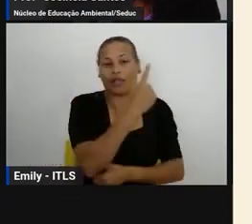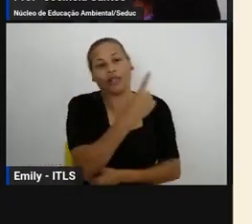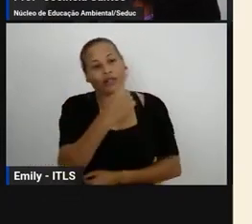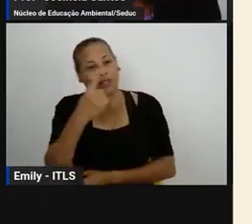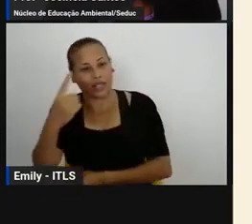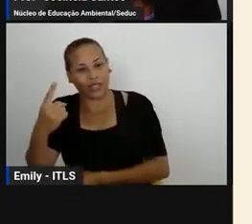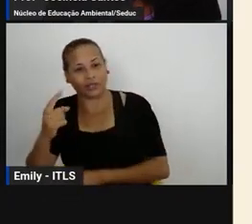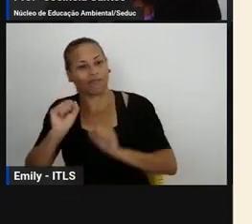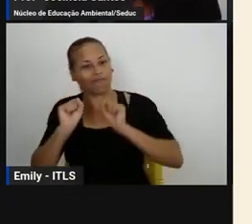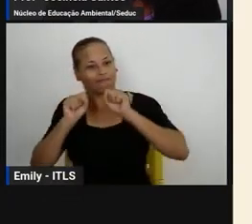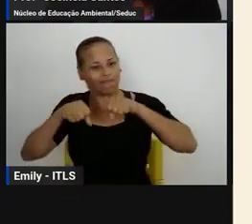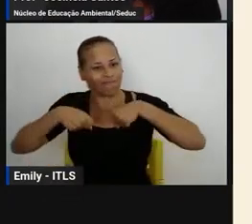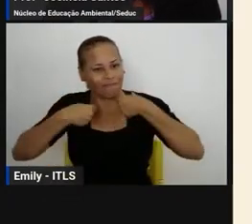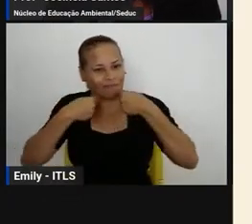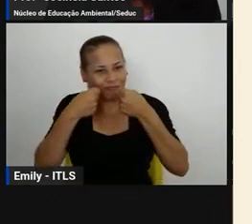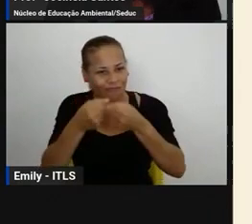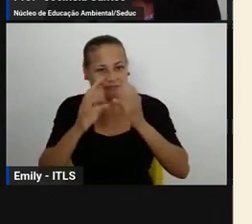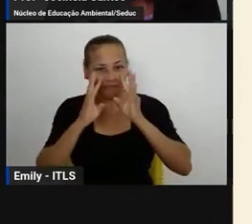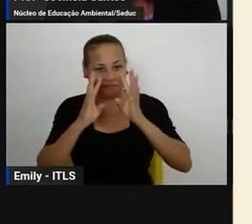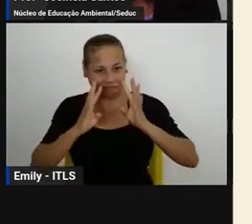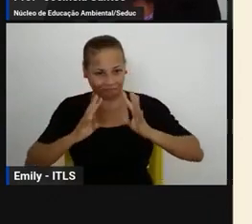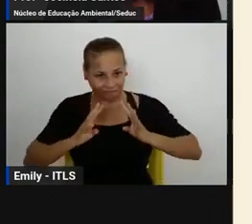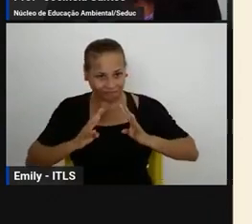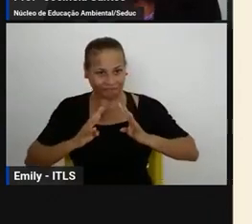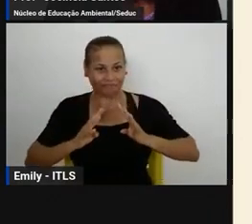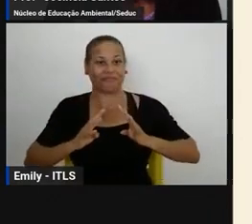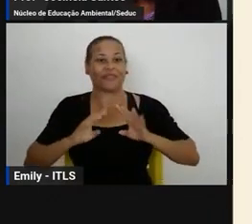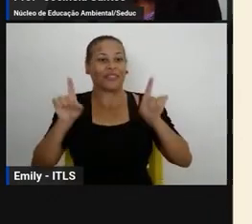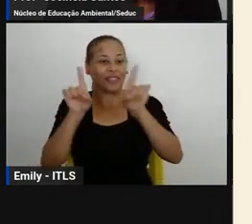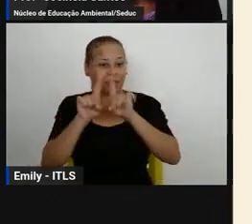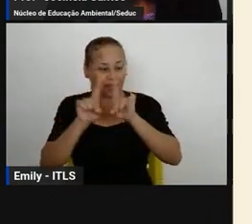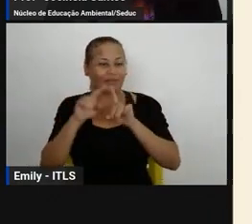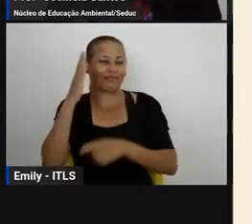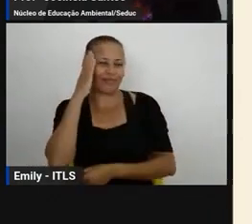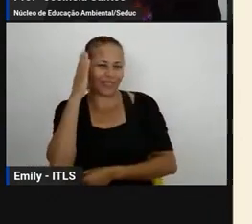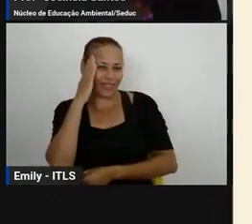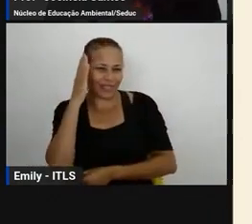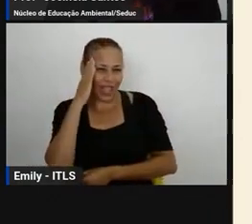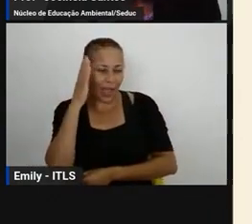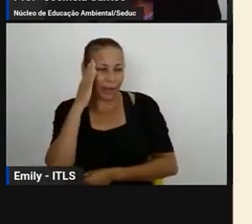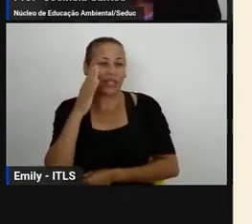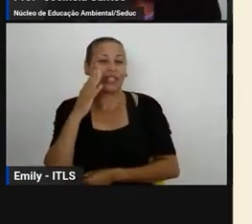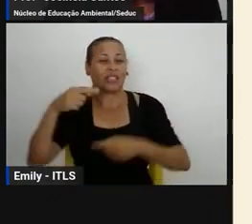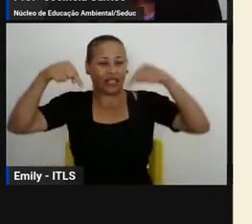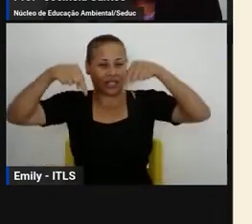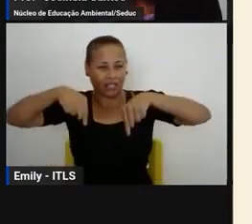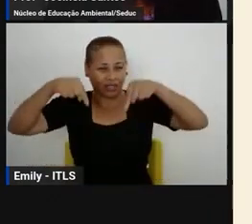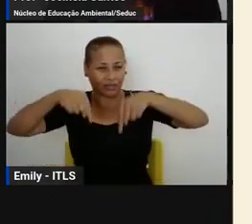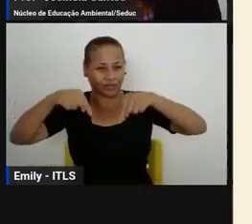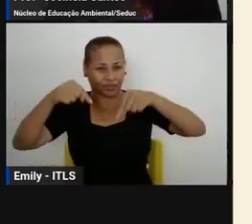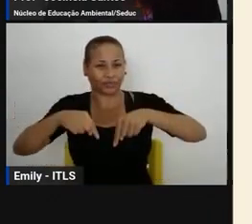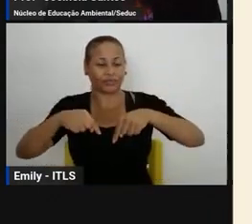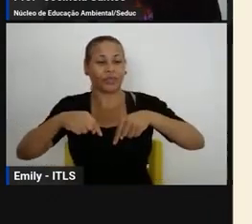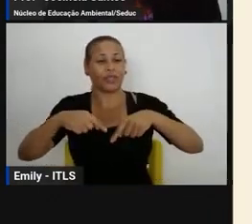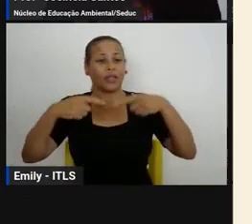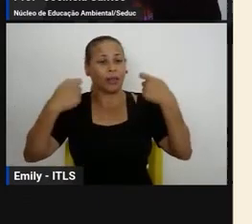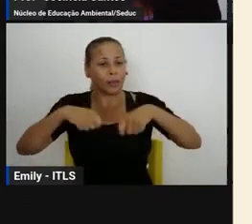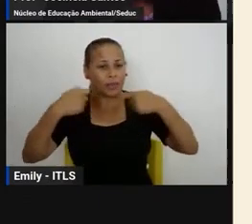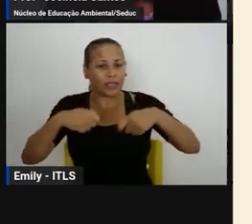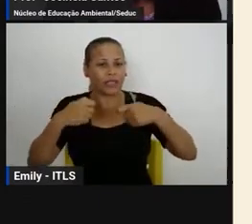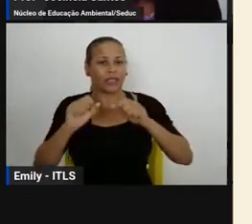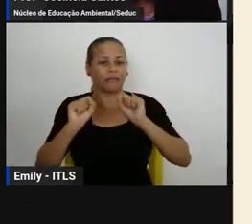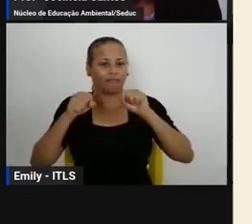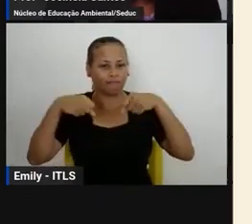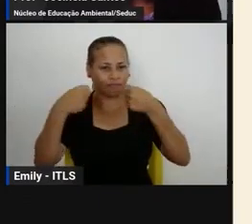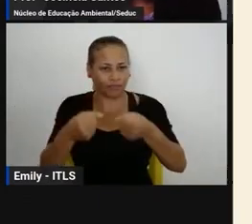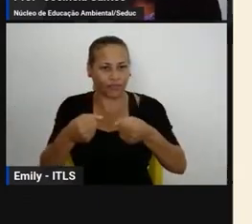gente sabe as necessidades reais que nós temos dito isso eu quero agradecer a cada educador